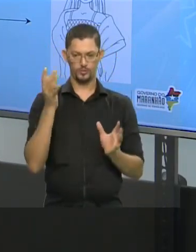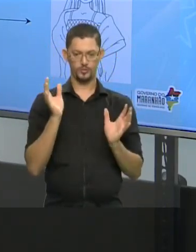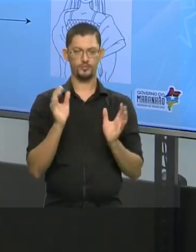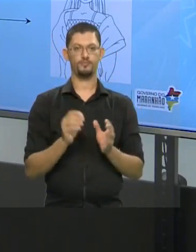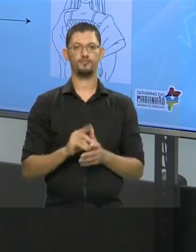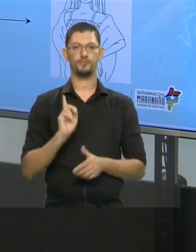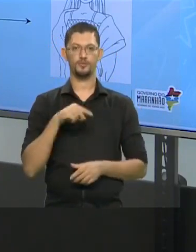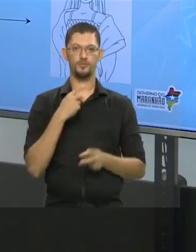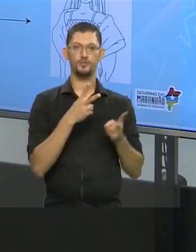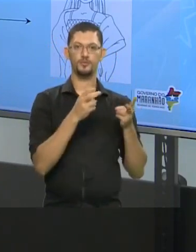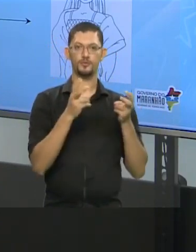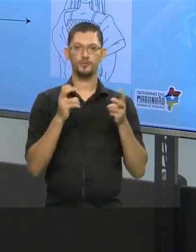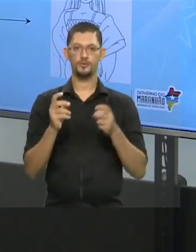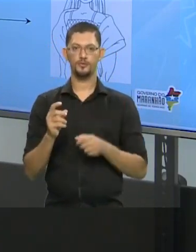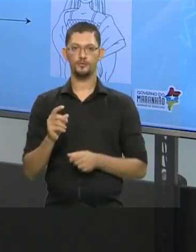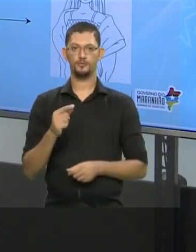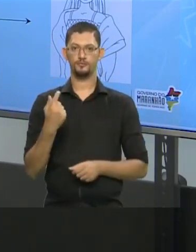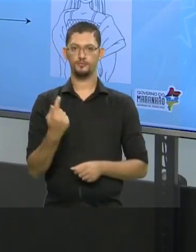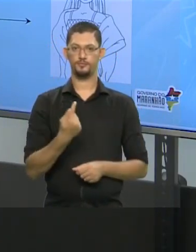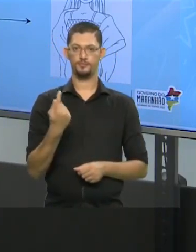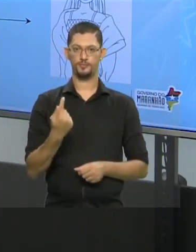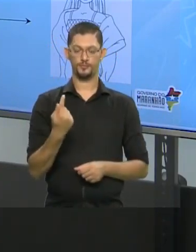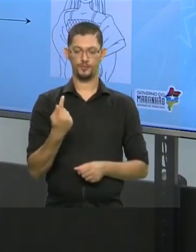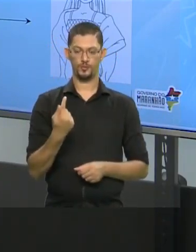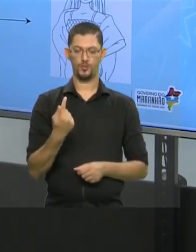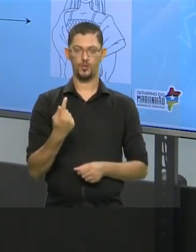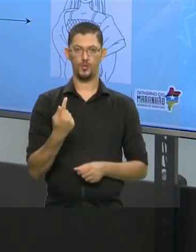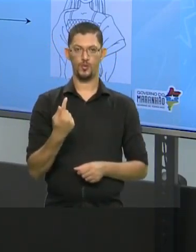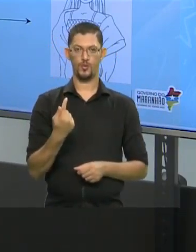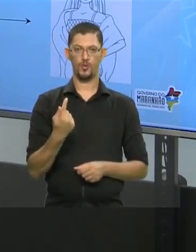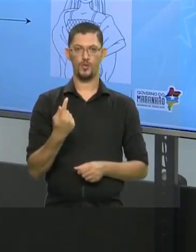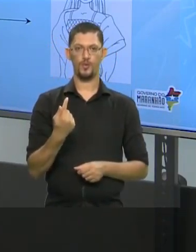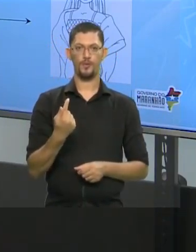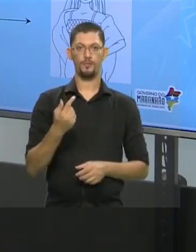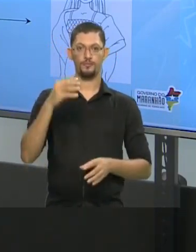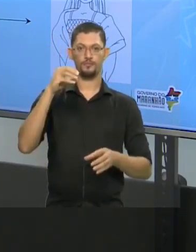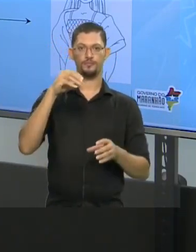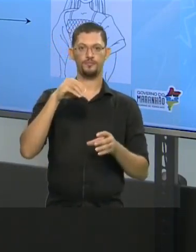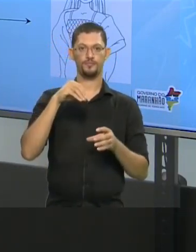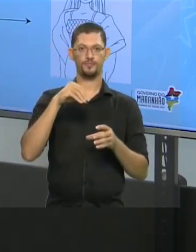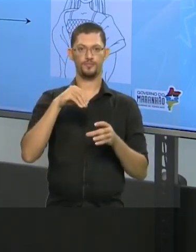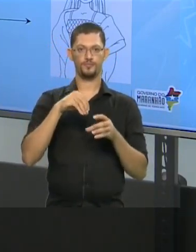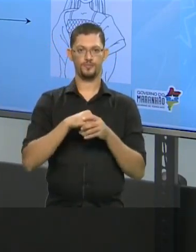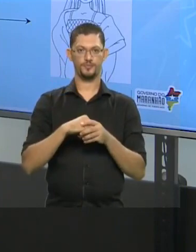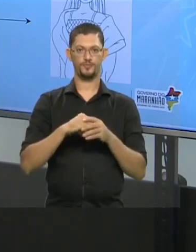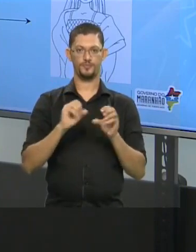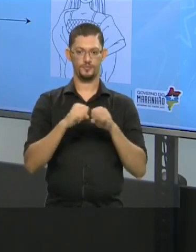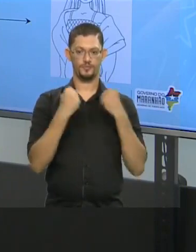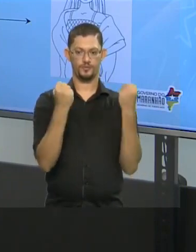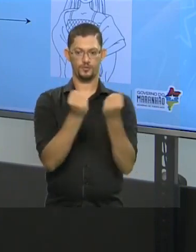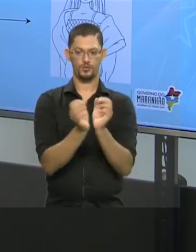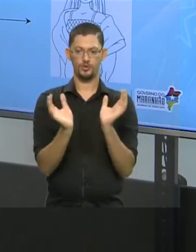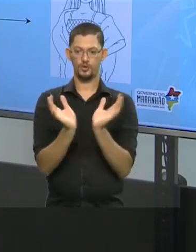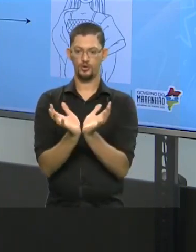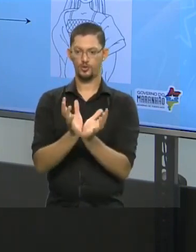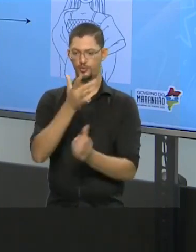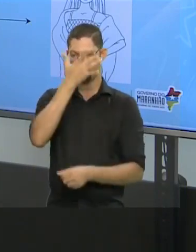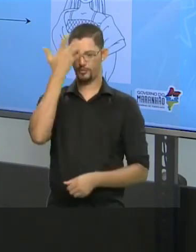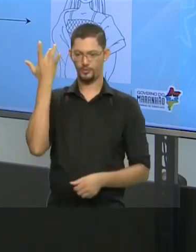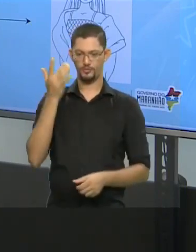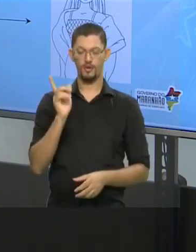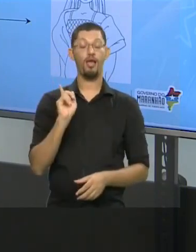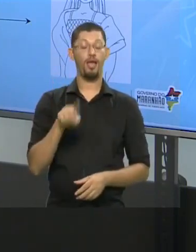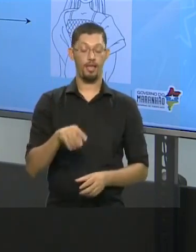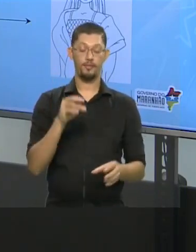tempo a gente começa a perceber que a gente é um ser individual e único dentro dessa coletividade. Então é na